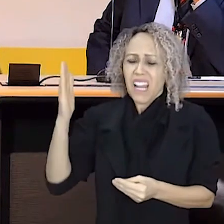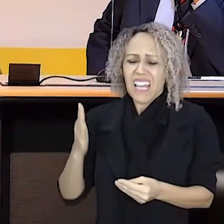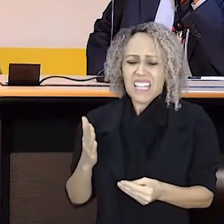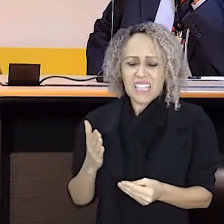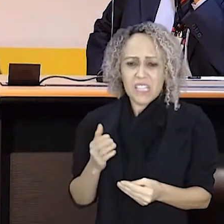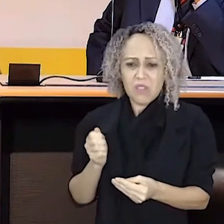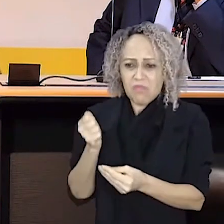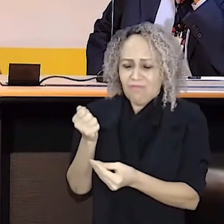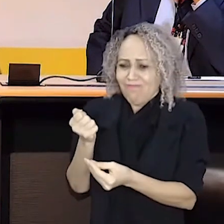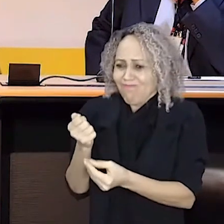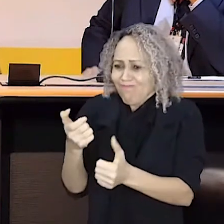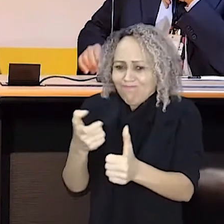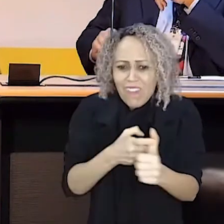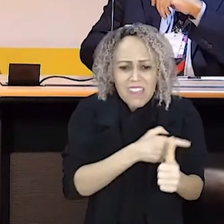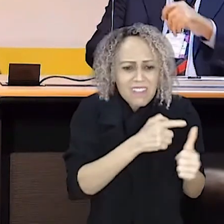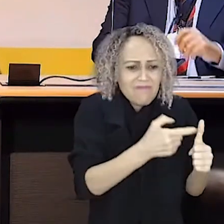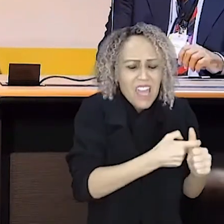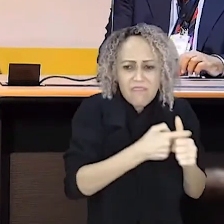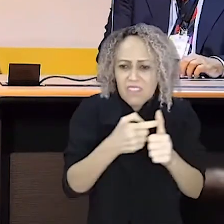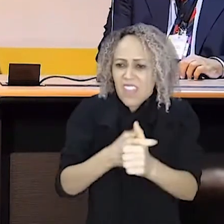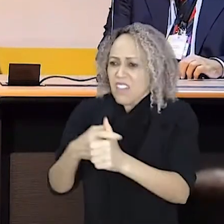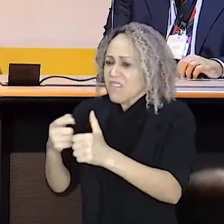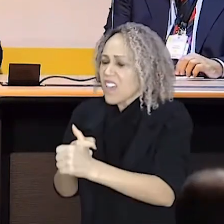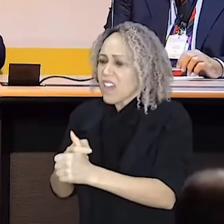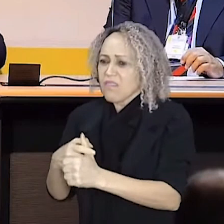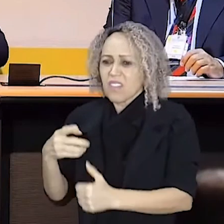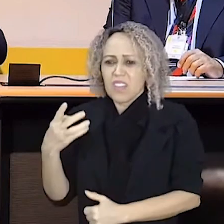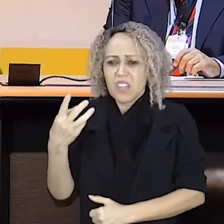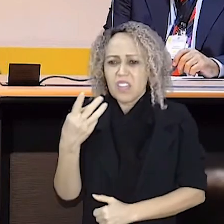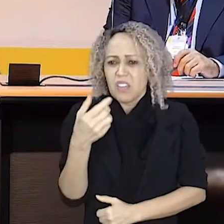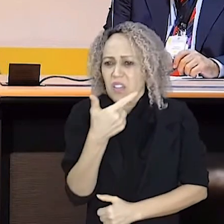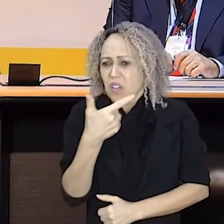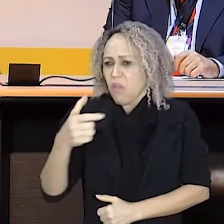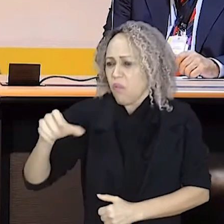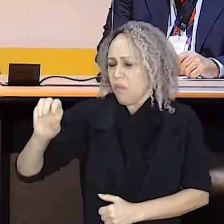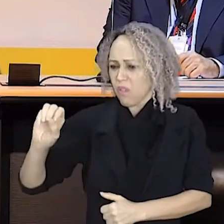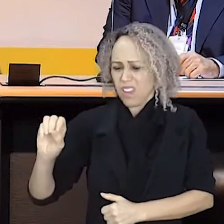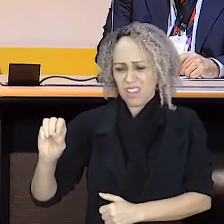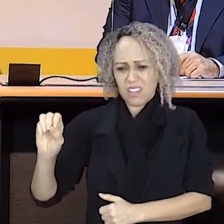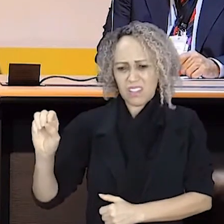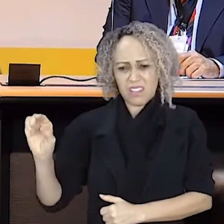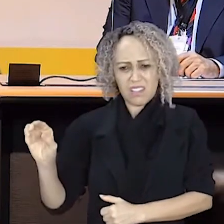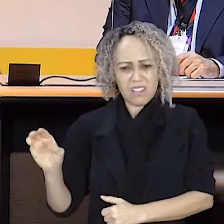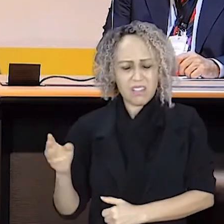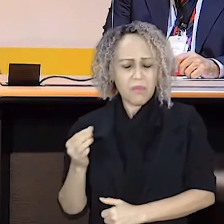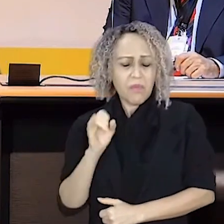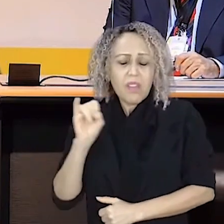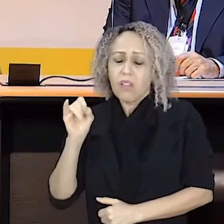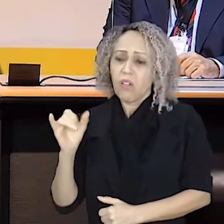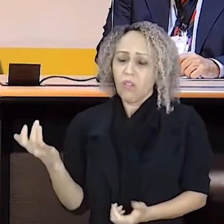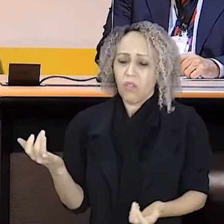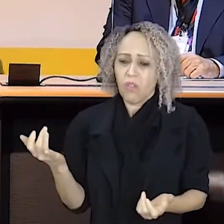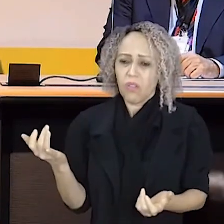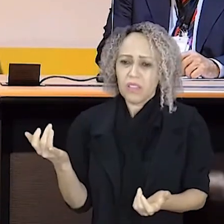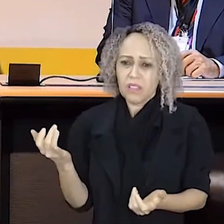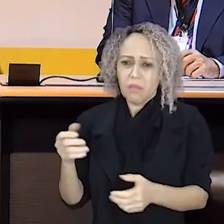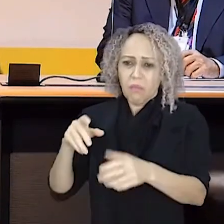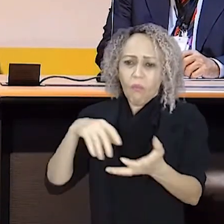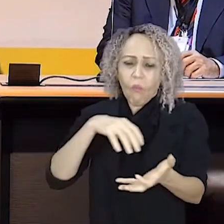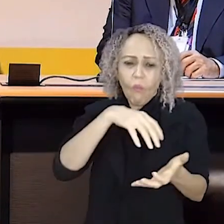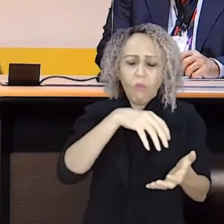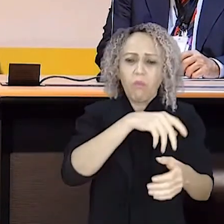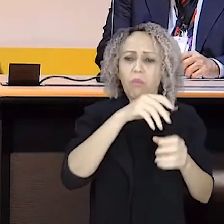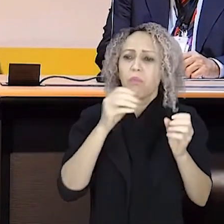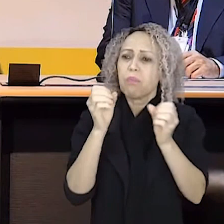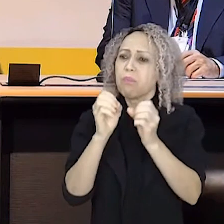fóruns. Não tem direito a voto, não tem direito a participação, não tem direito ao conserto das nações. E é uma dívida pesada que também não